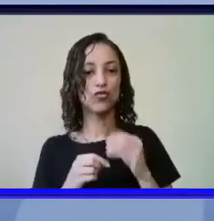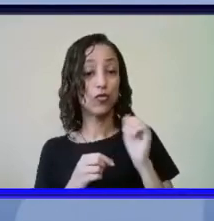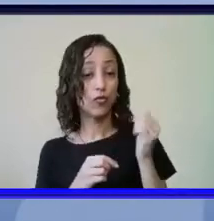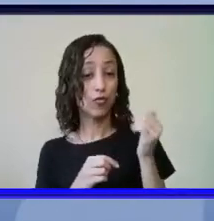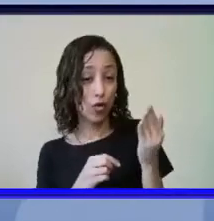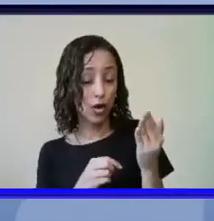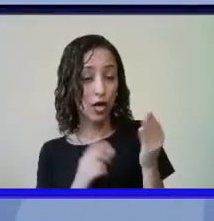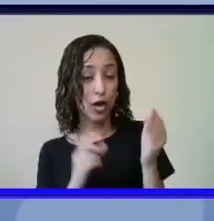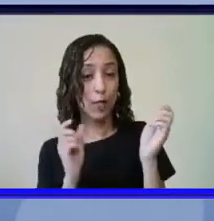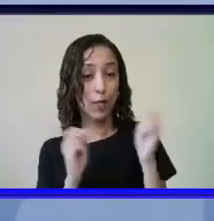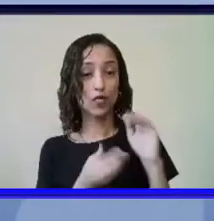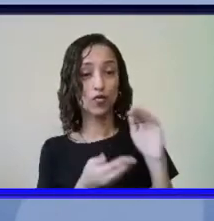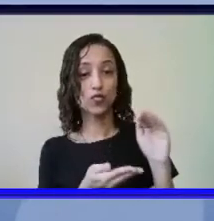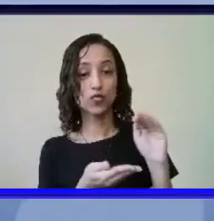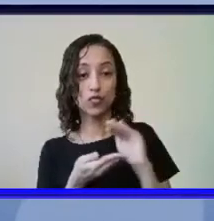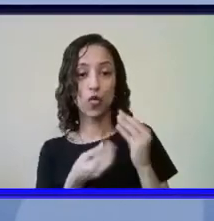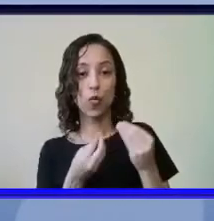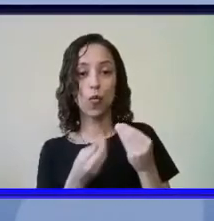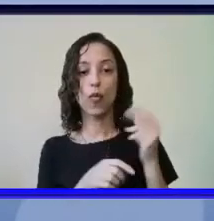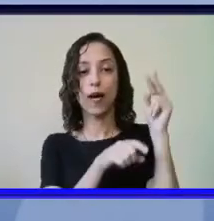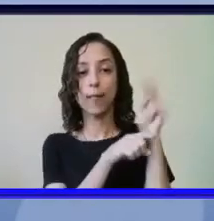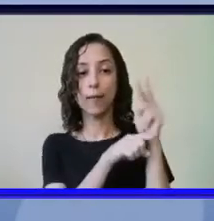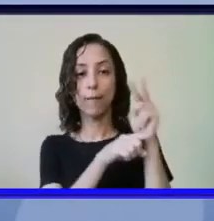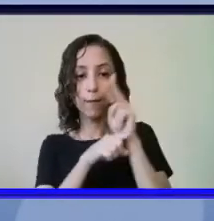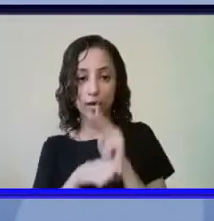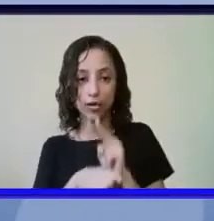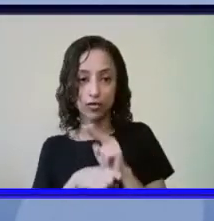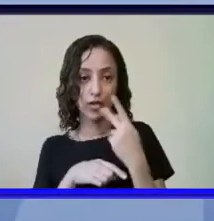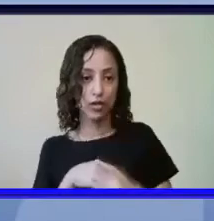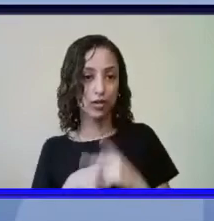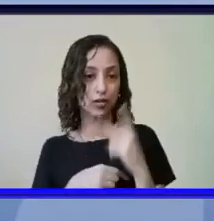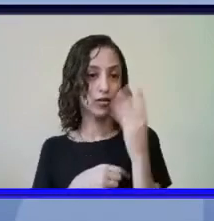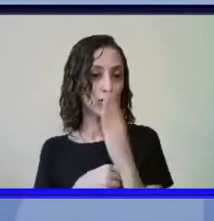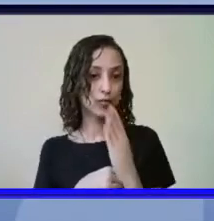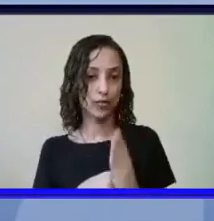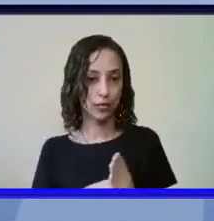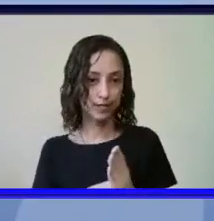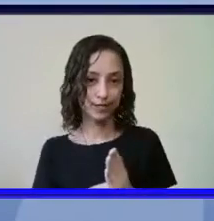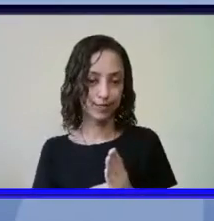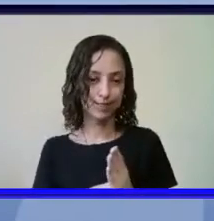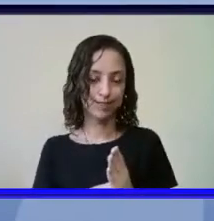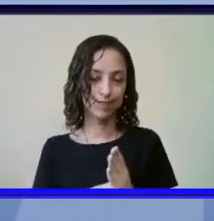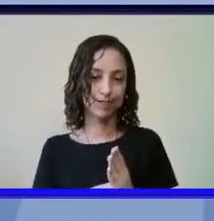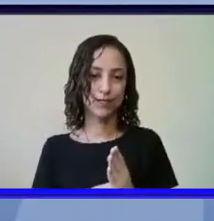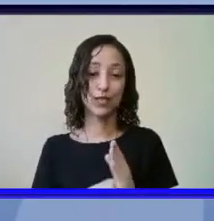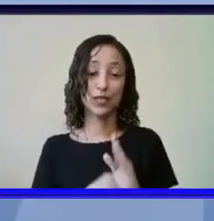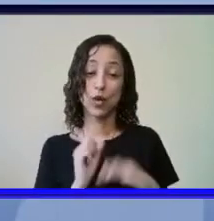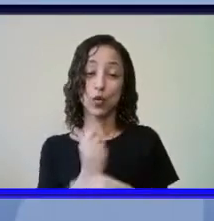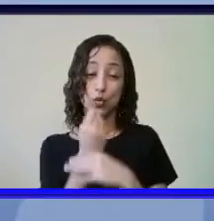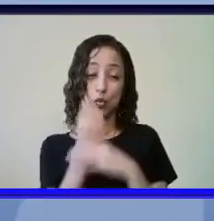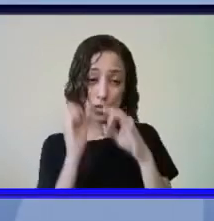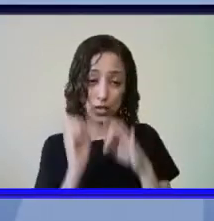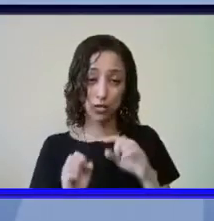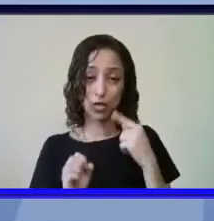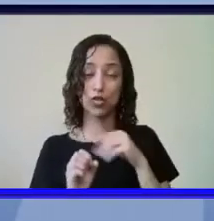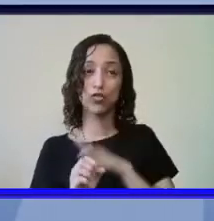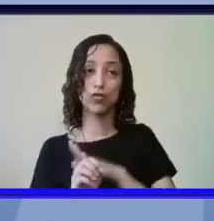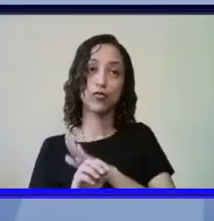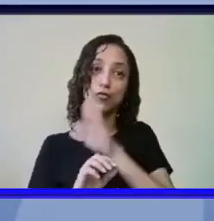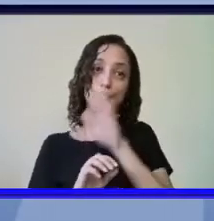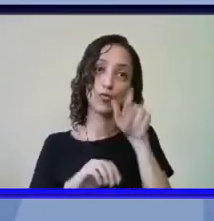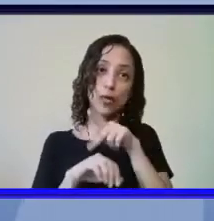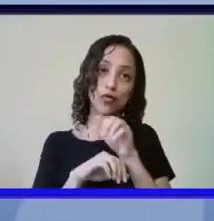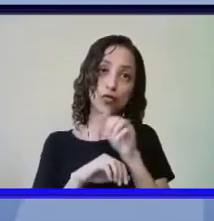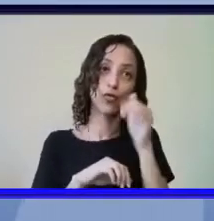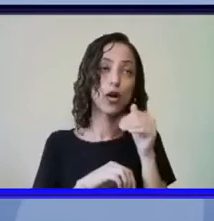enviado por empréstimo ao nosso país então o mais seguro é a gente realmente ir lá estudar o que tem que estudar e trazer o máximo